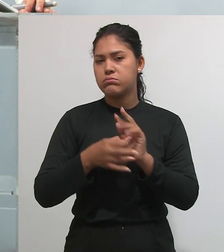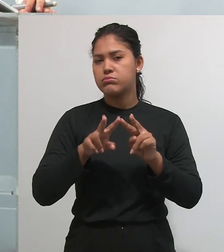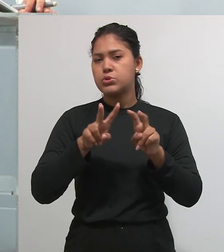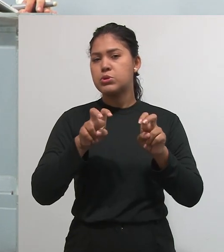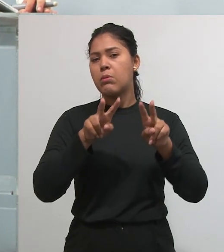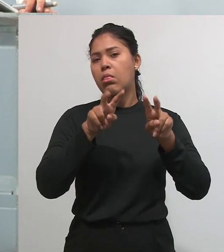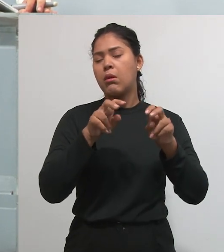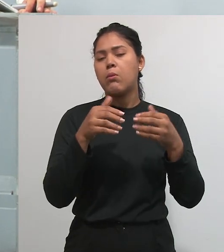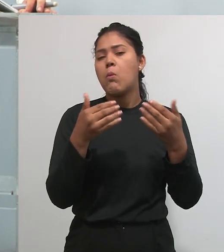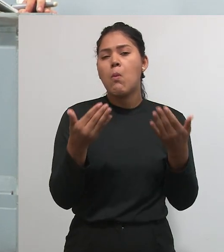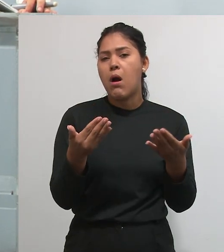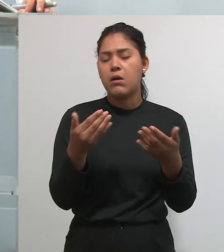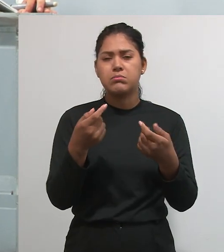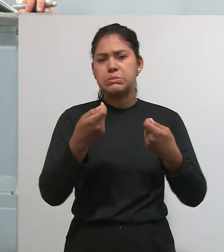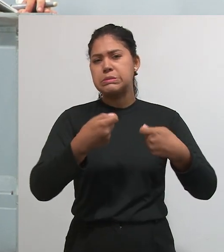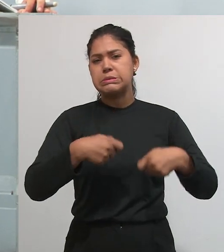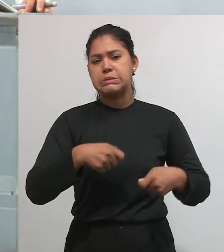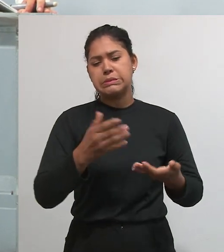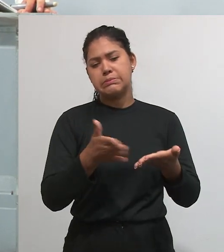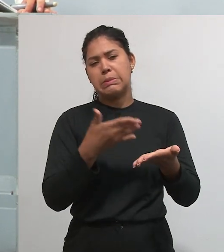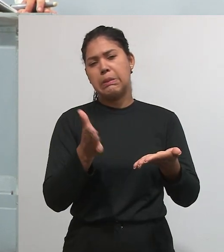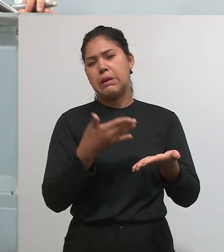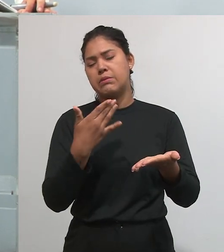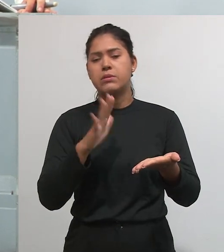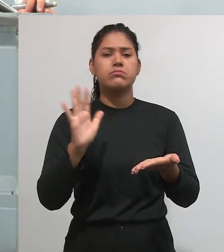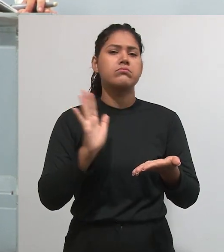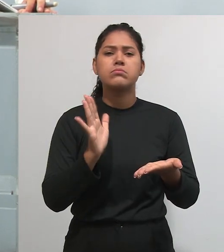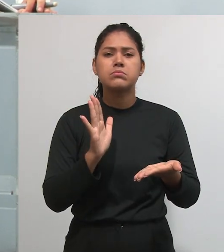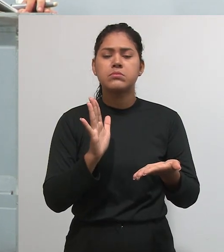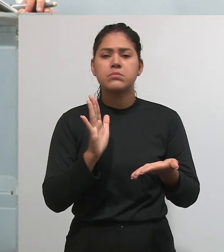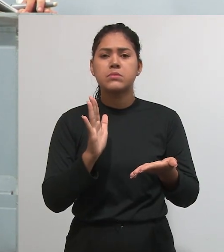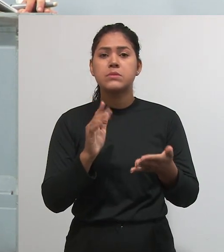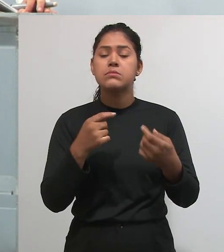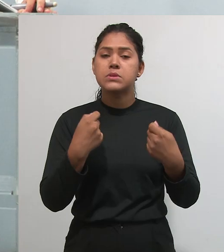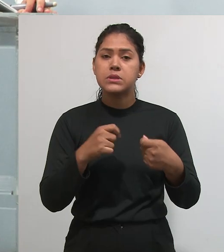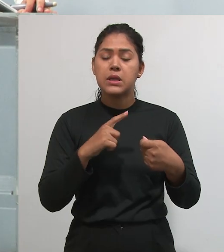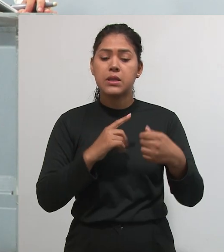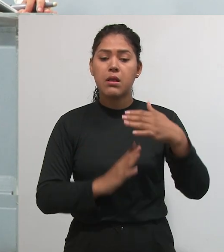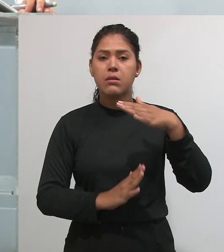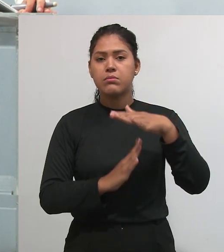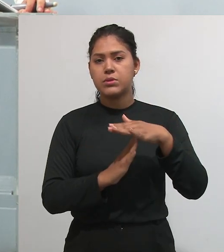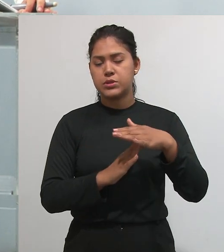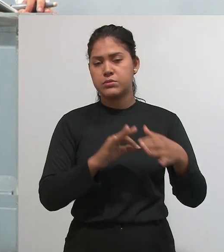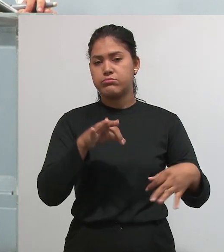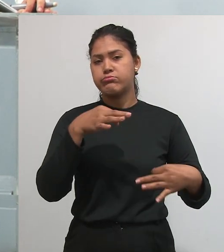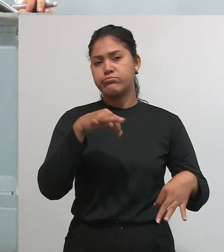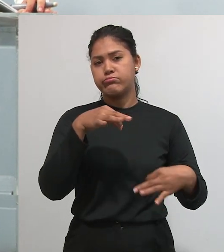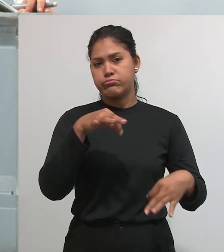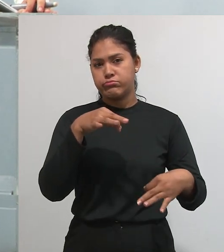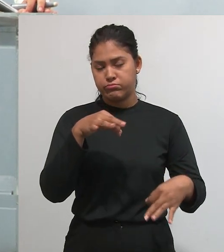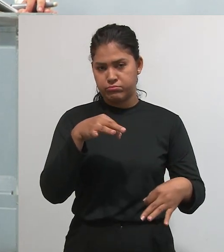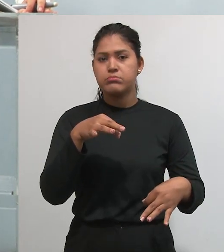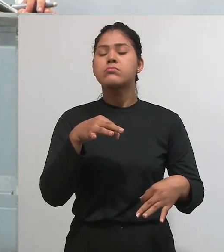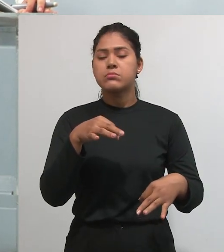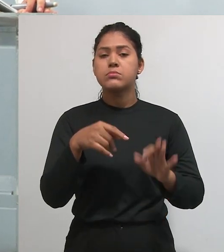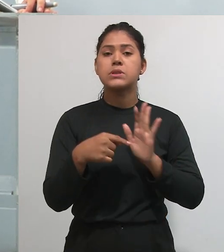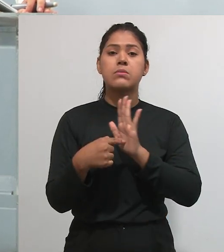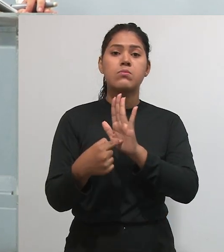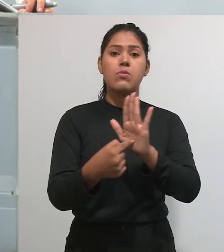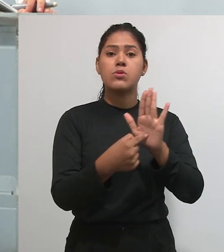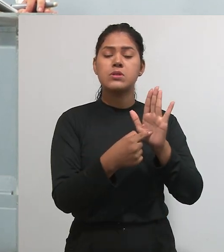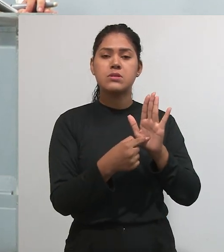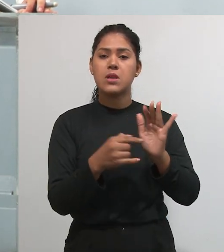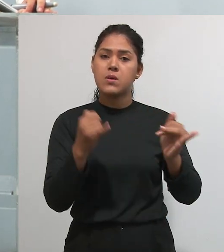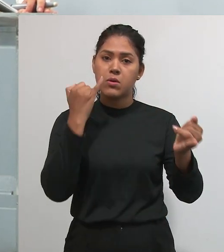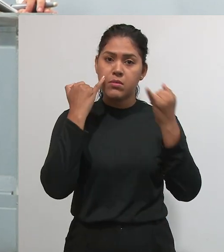artigos científicos não precisam ter muitas páginas, por exemplo. O número de páginas dele é menor. Você precisa comunicar algo que foi descoberto de maneira